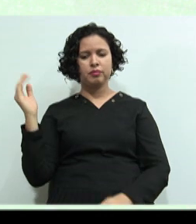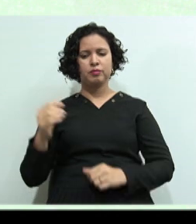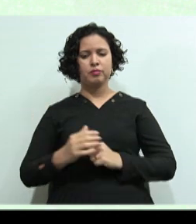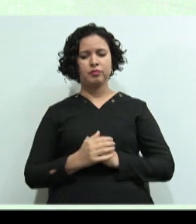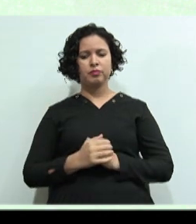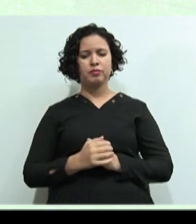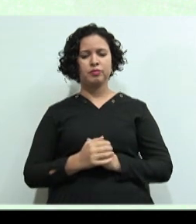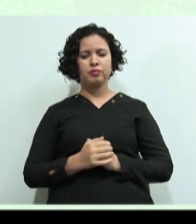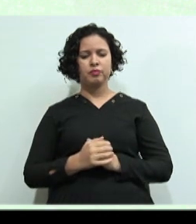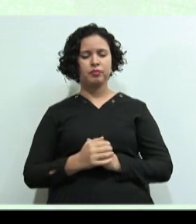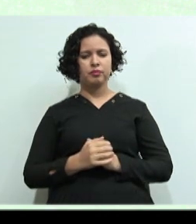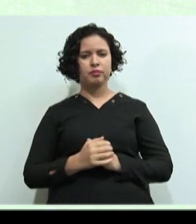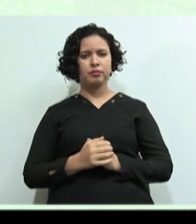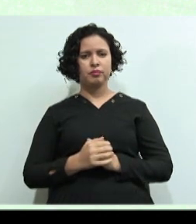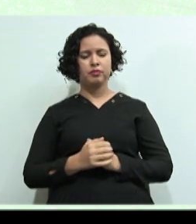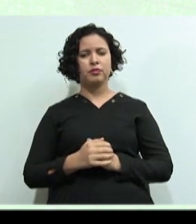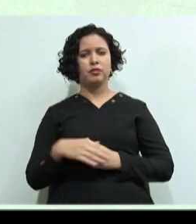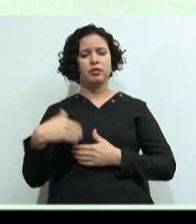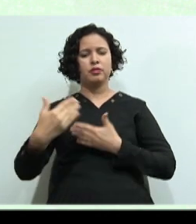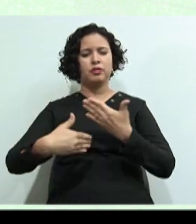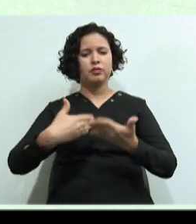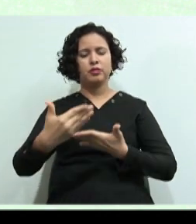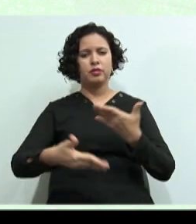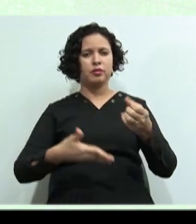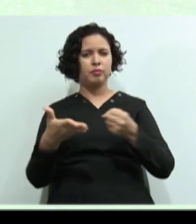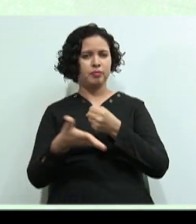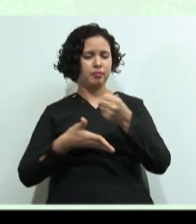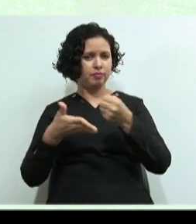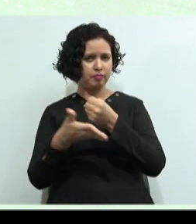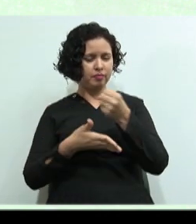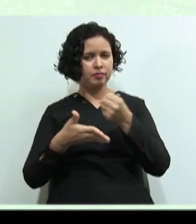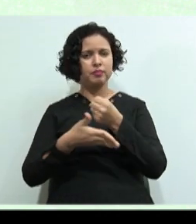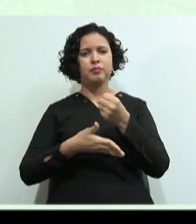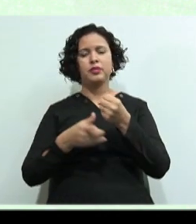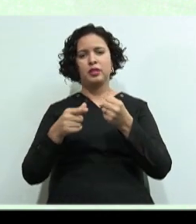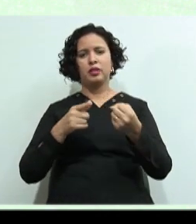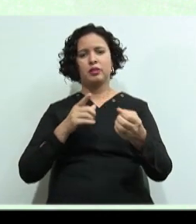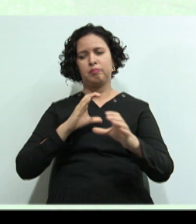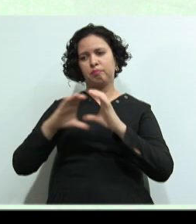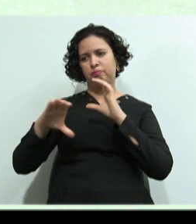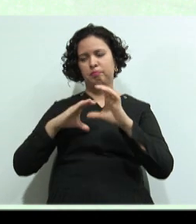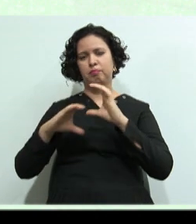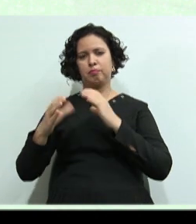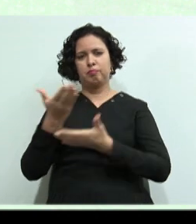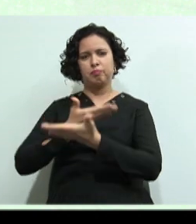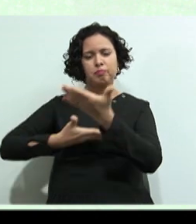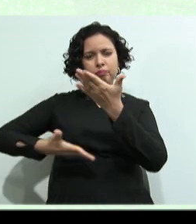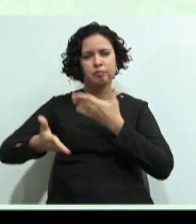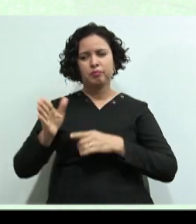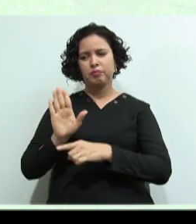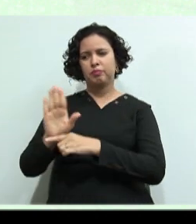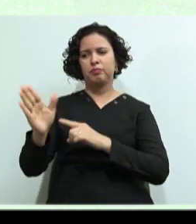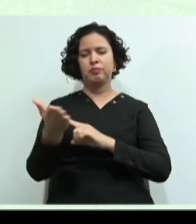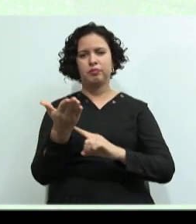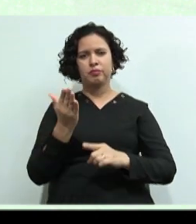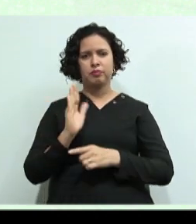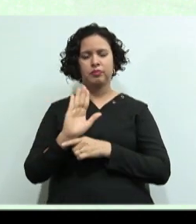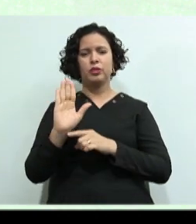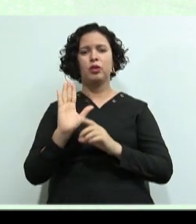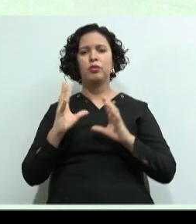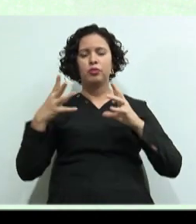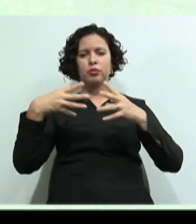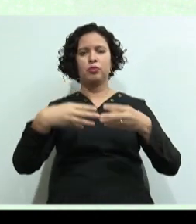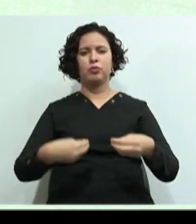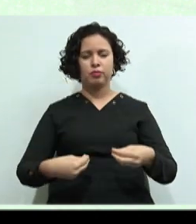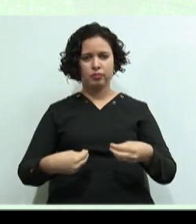Ela vai ser Desenvolvida Com base Em princípios De interação Colaboração E cooperação Entre todos nós